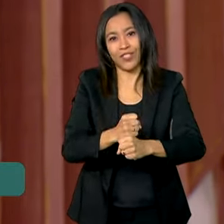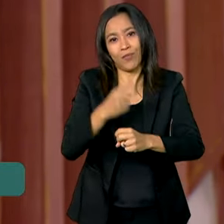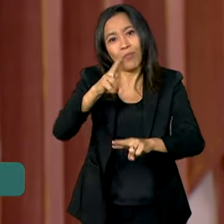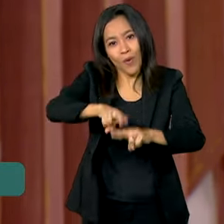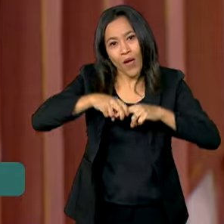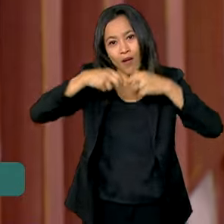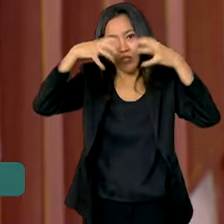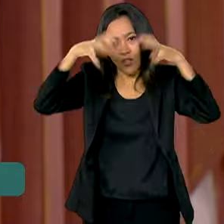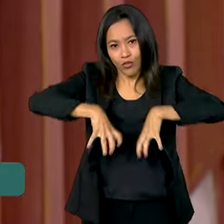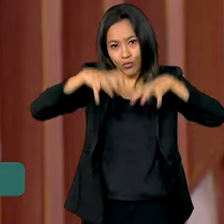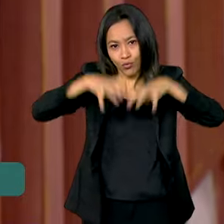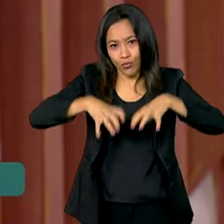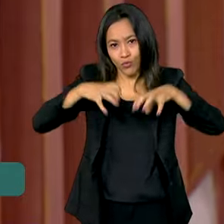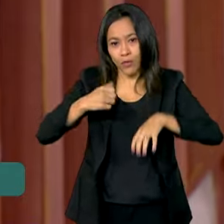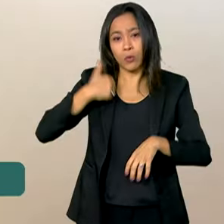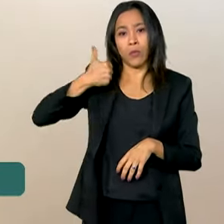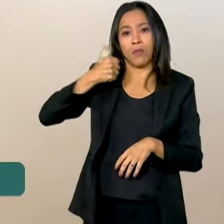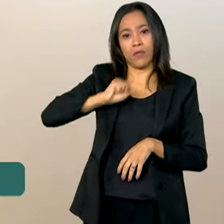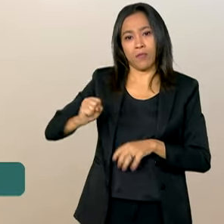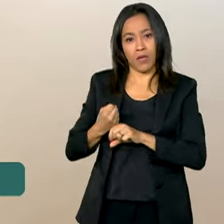enchentes no primeiro semestre.